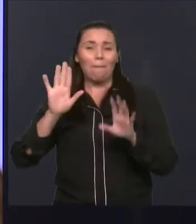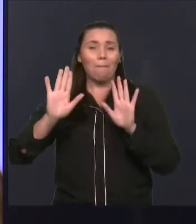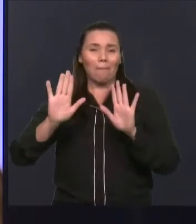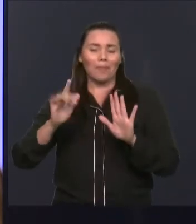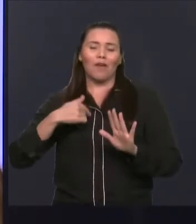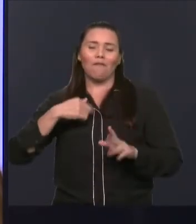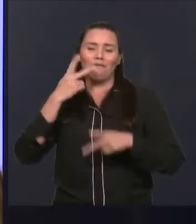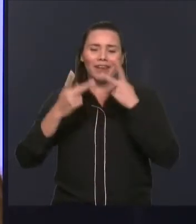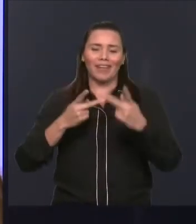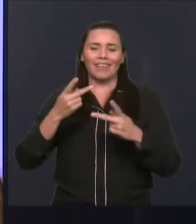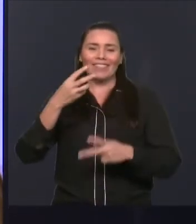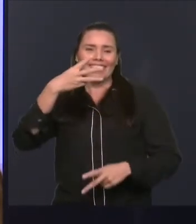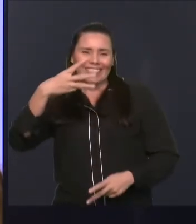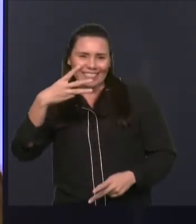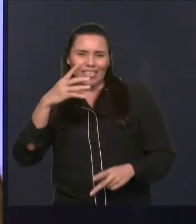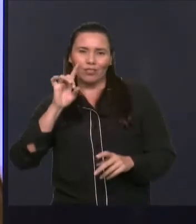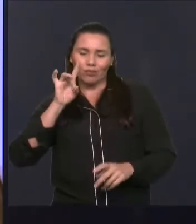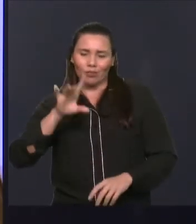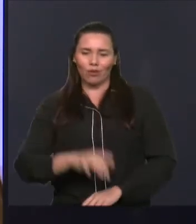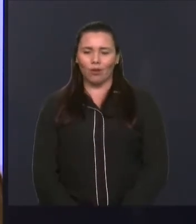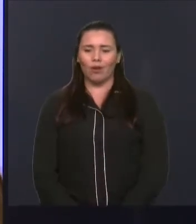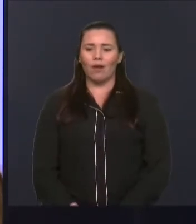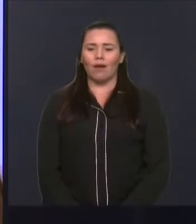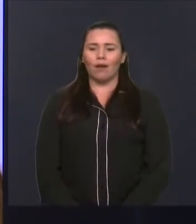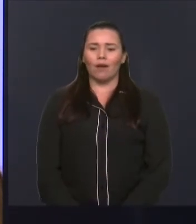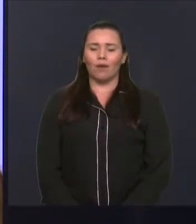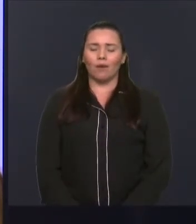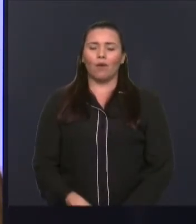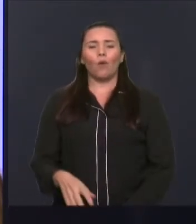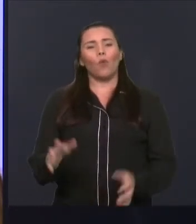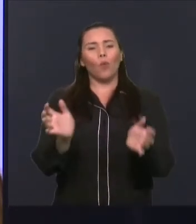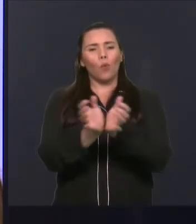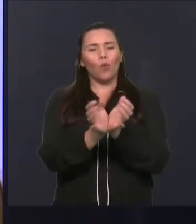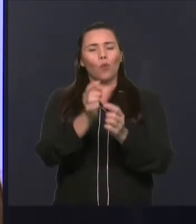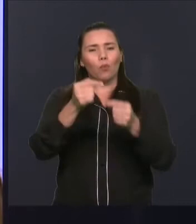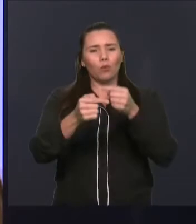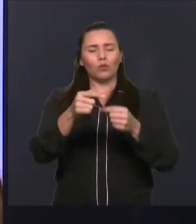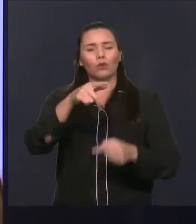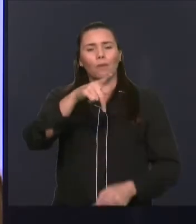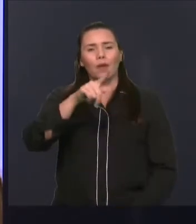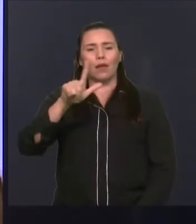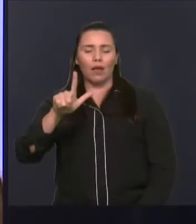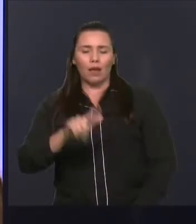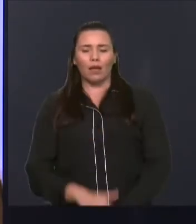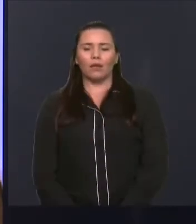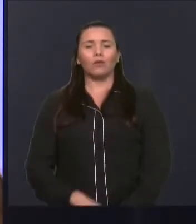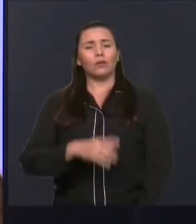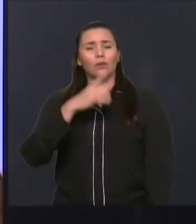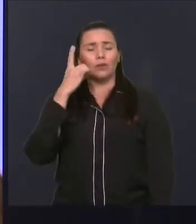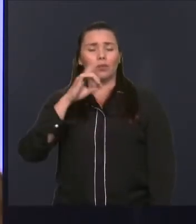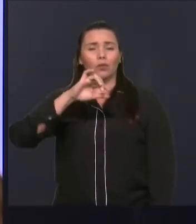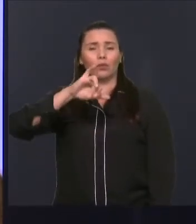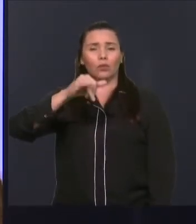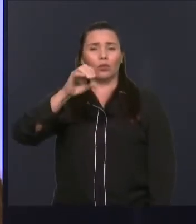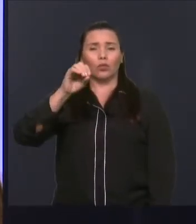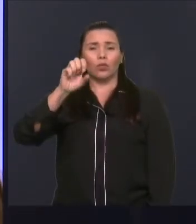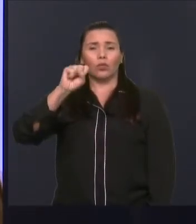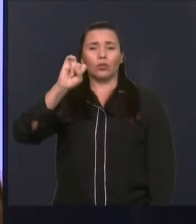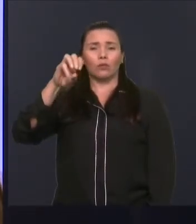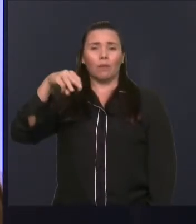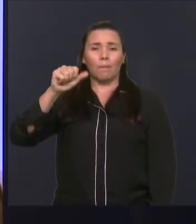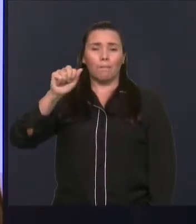inauguramos aí a bancada do PL, liderada pelo Josimar de Maranhãozinho, deputado federal, inauguramos semana